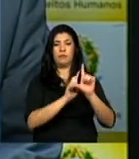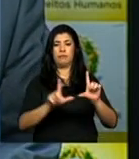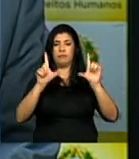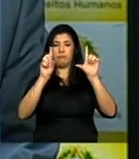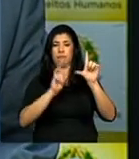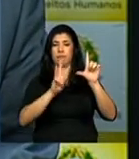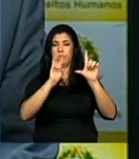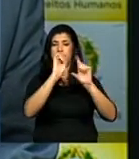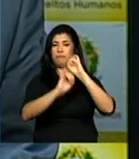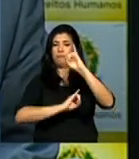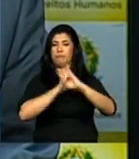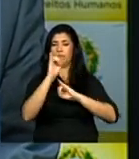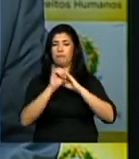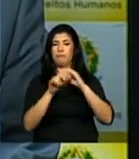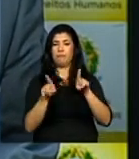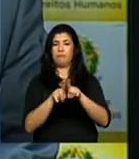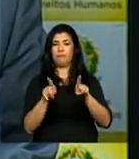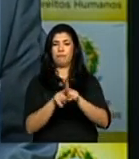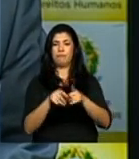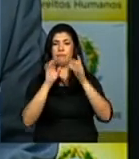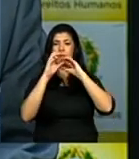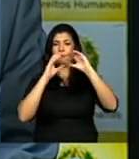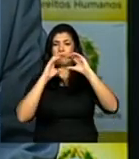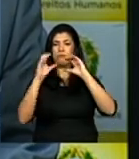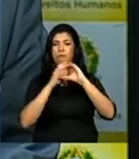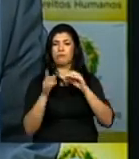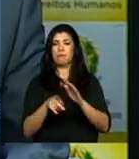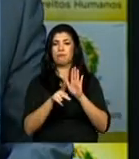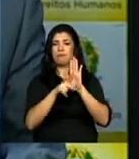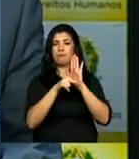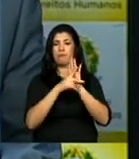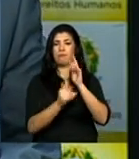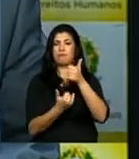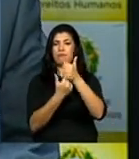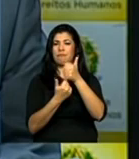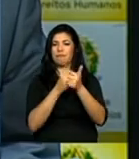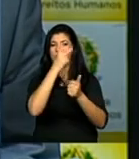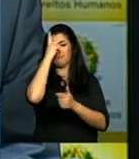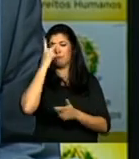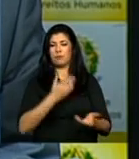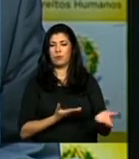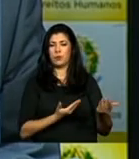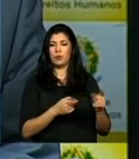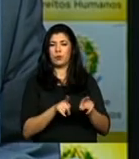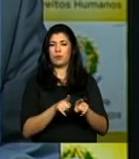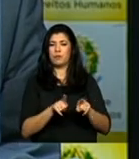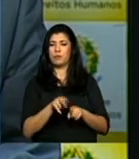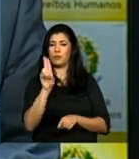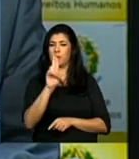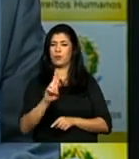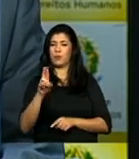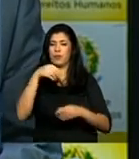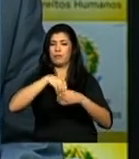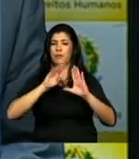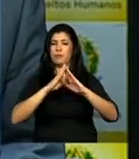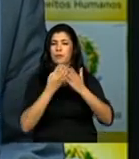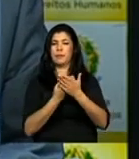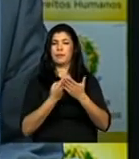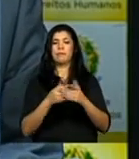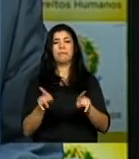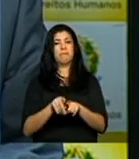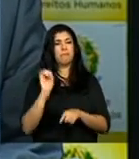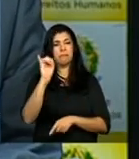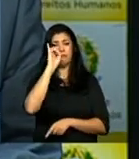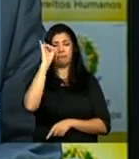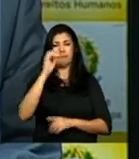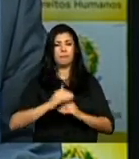com linguagem voltada ao público jovem para a utilização principalmente nas escolas é um grande passo